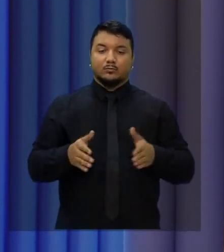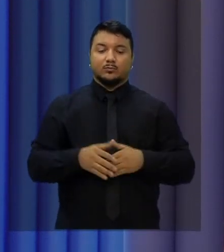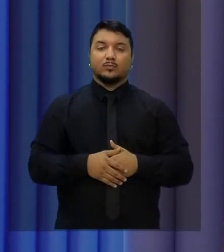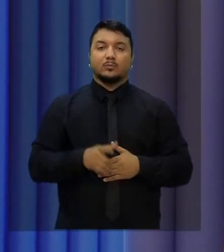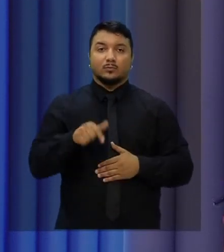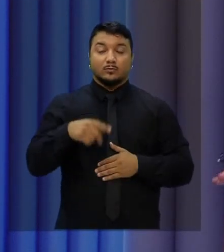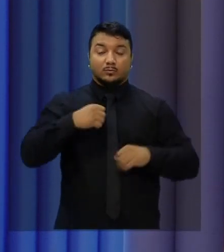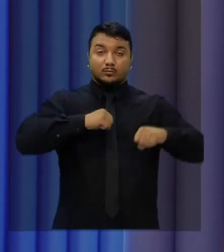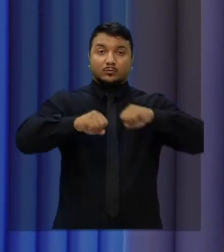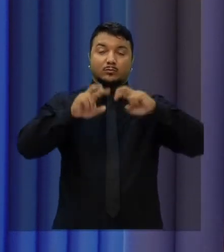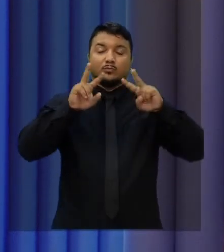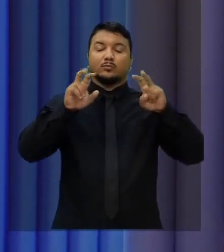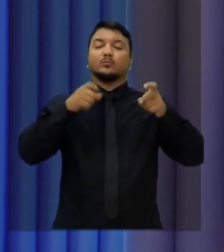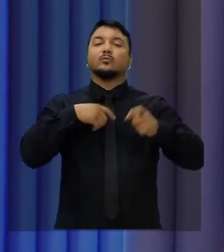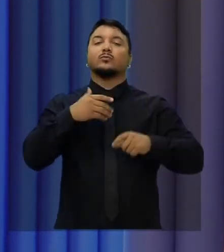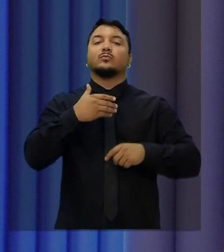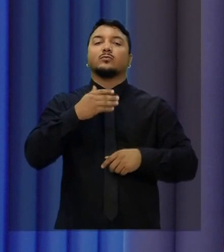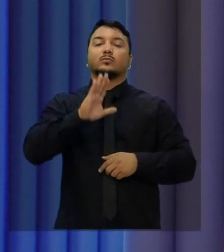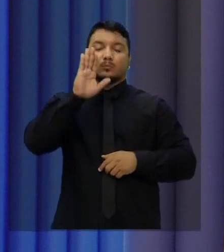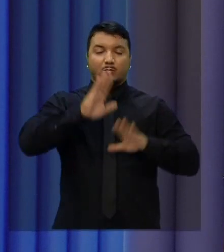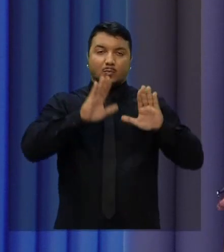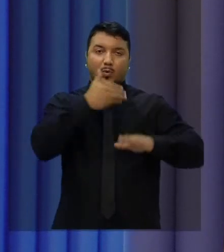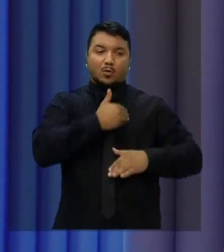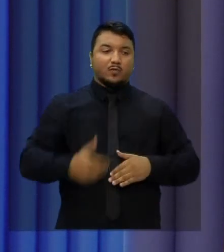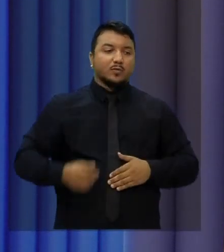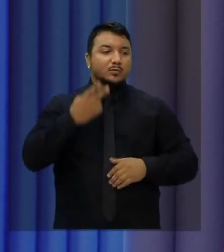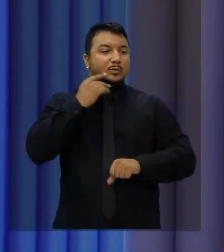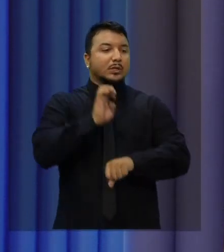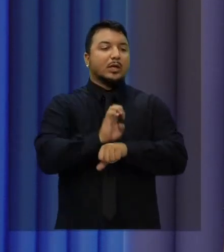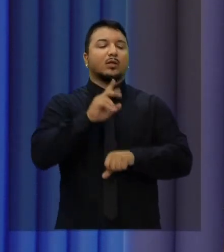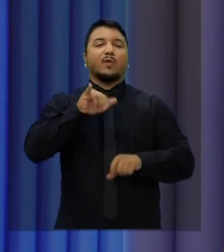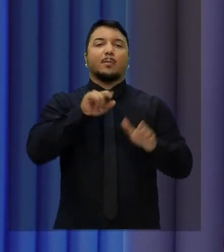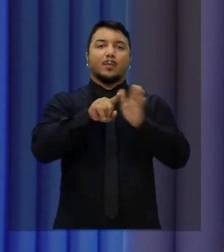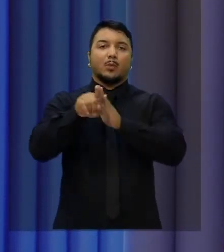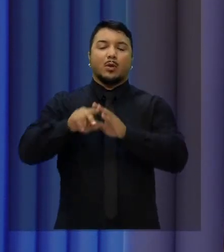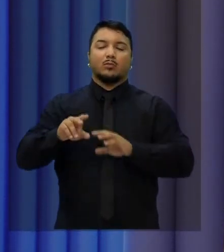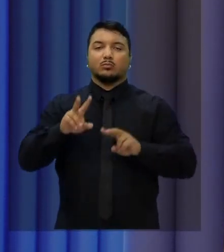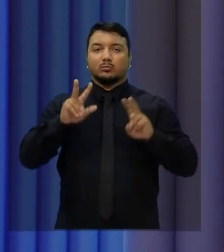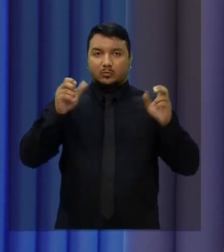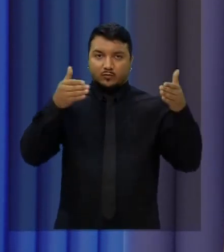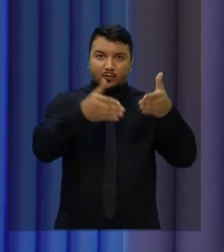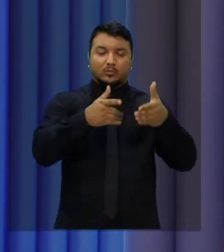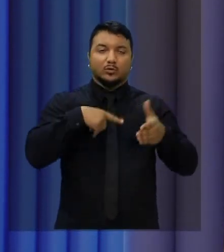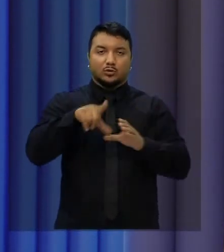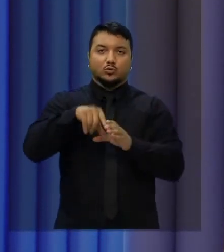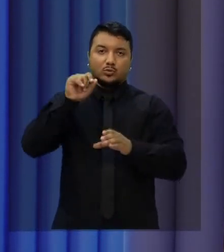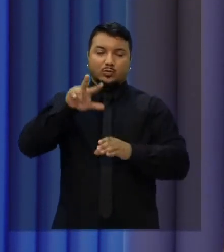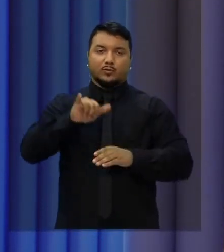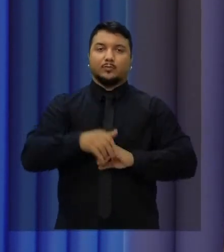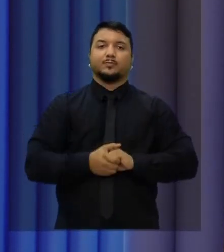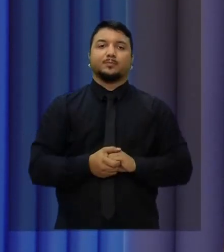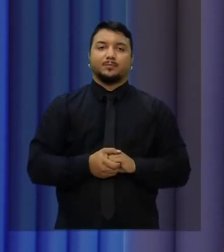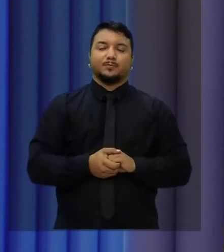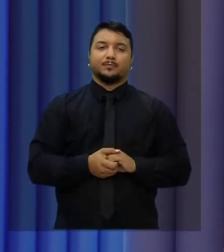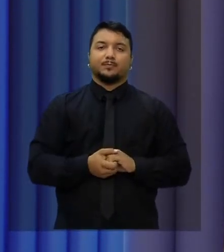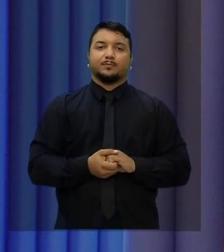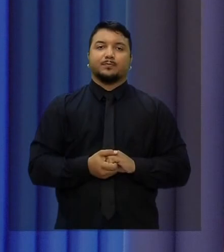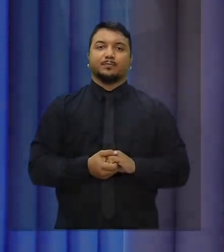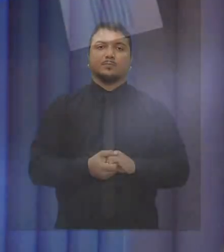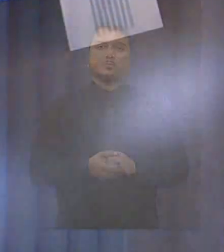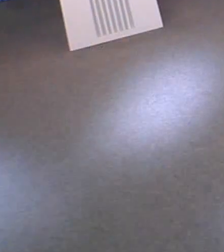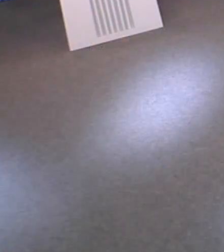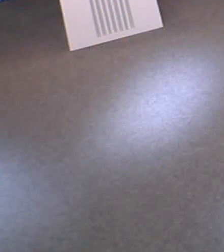debate com candidatos ao governo do estado. Na volta, tem rodada de perguntas com o tema determinado por sorteio. Te esperamos. Até já.